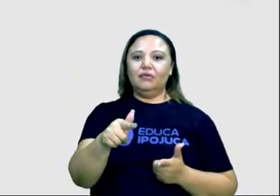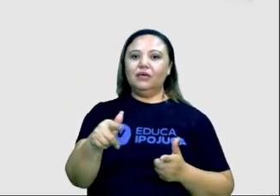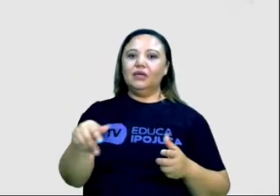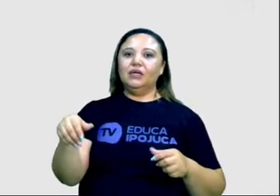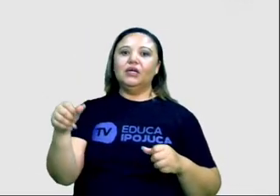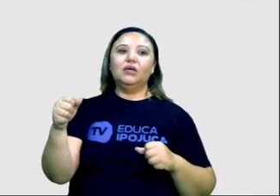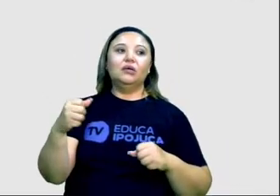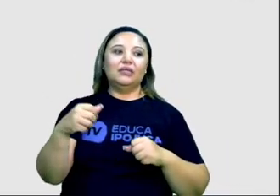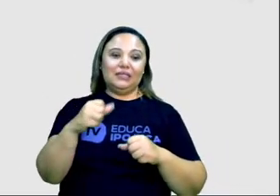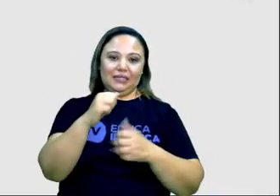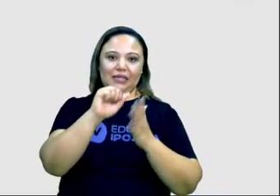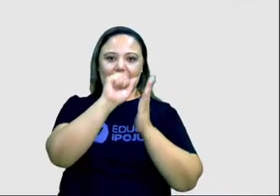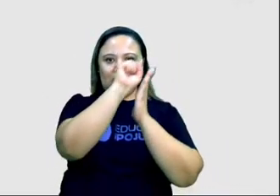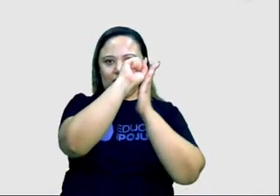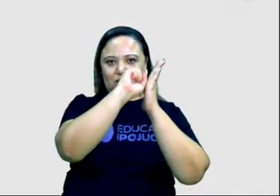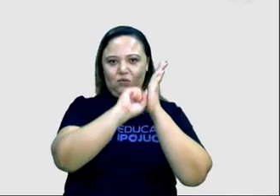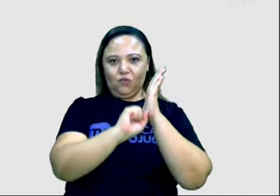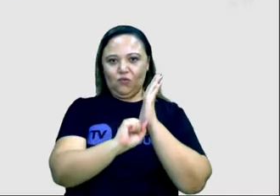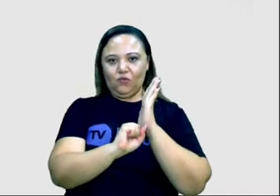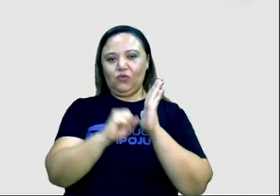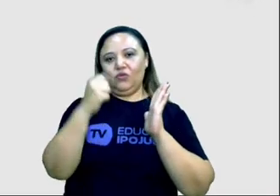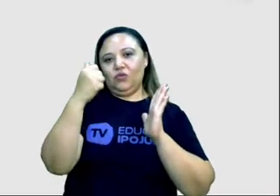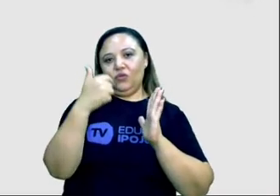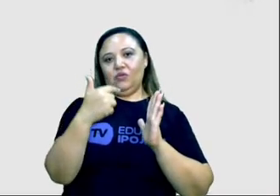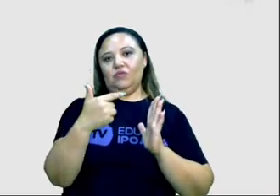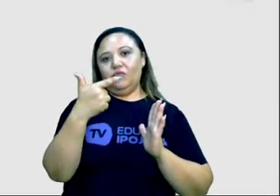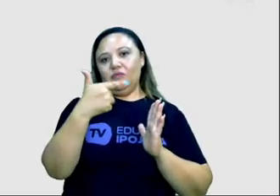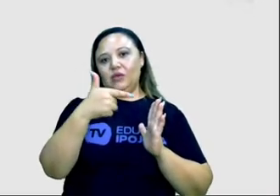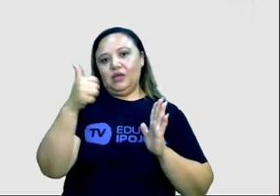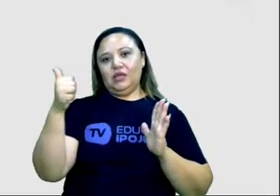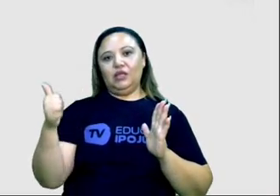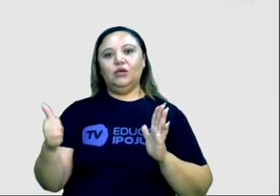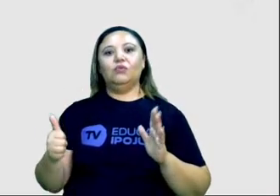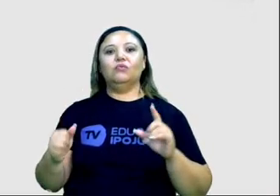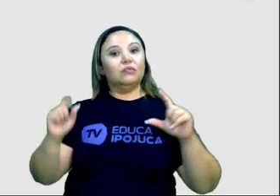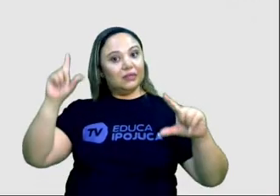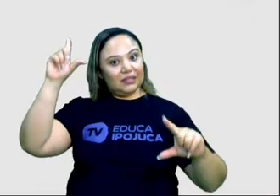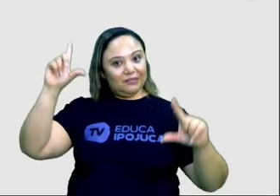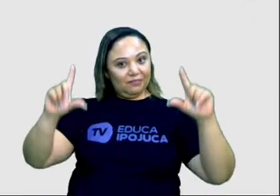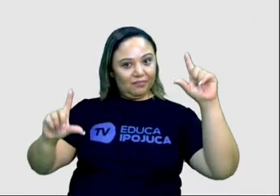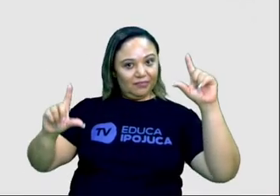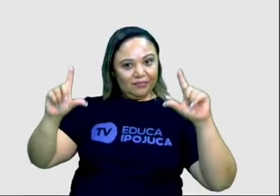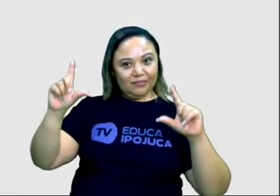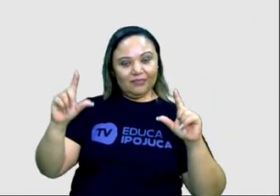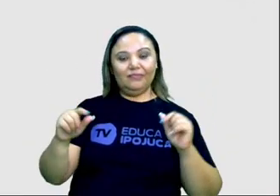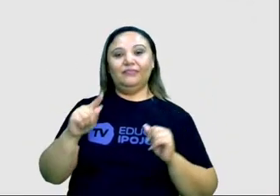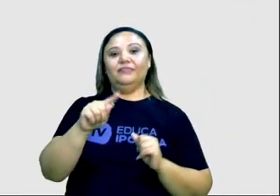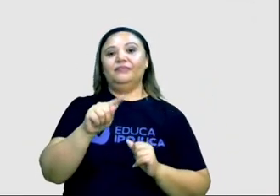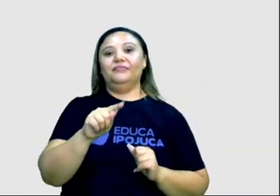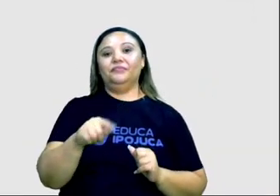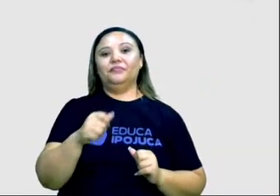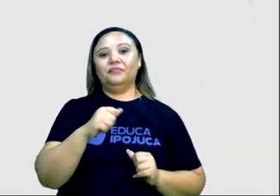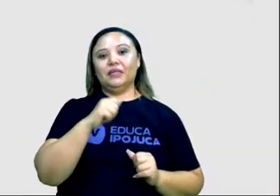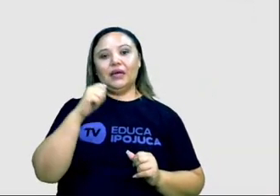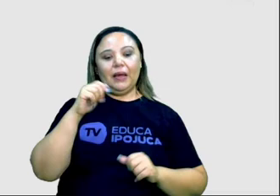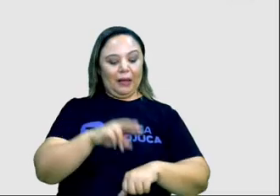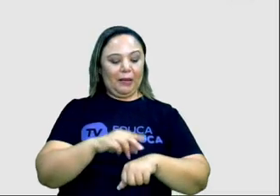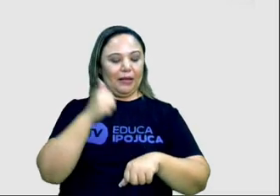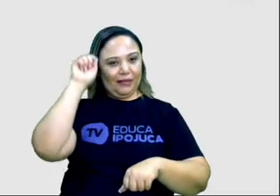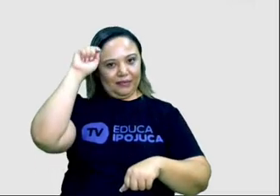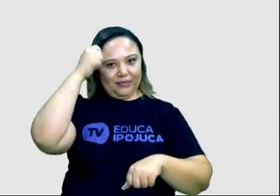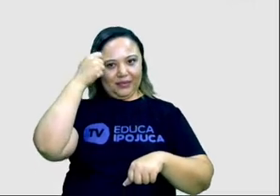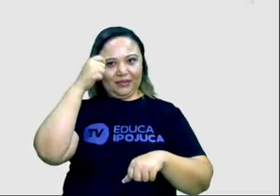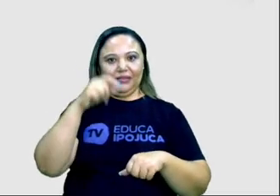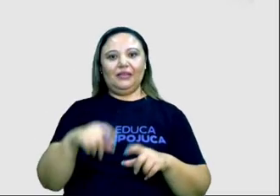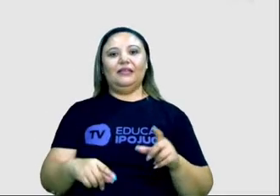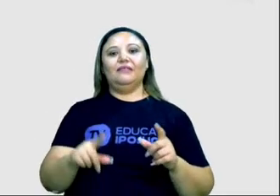século XXI, ainda temos preto na TV. Só foi ela chegar aí que o tempo ficou